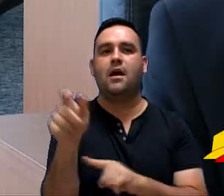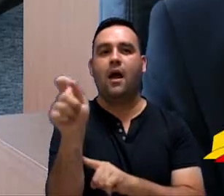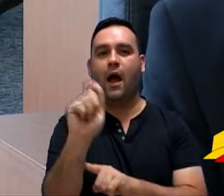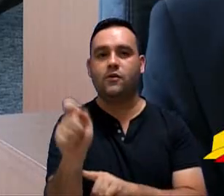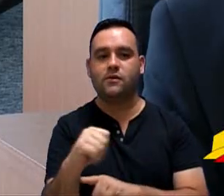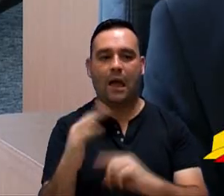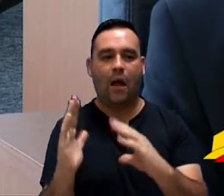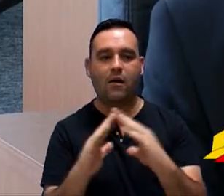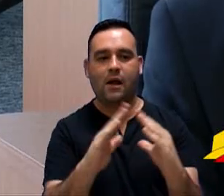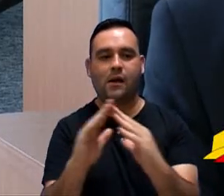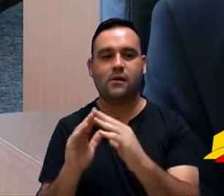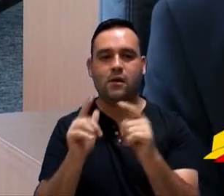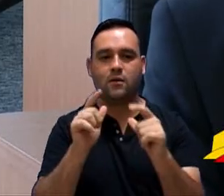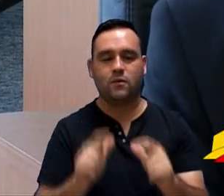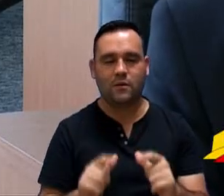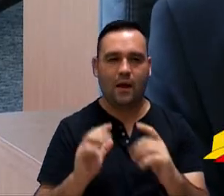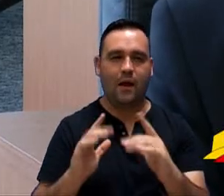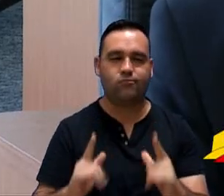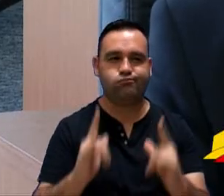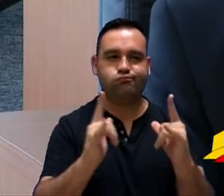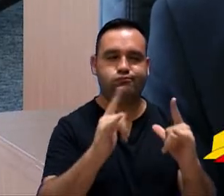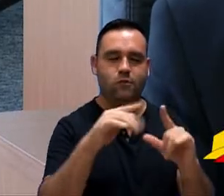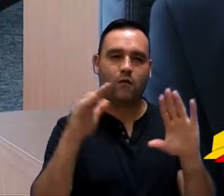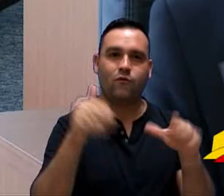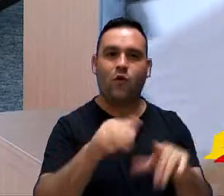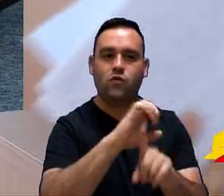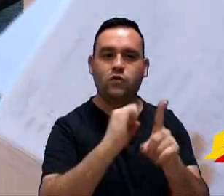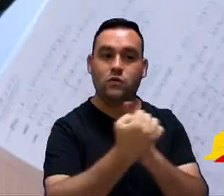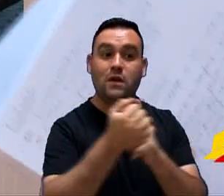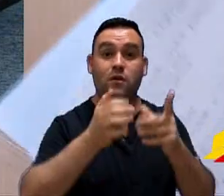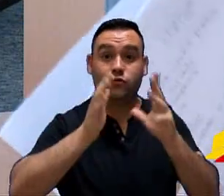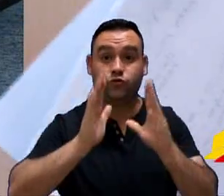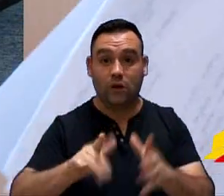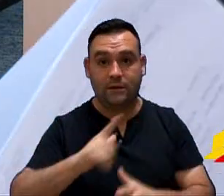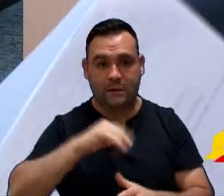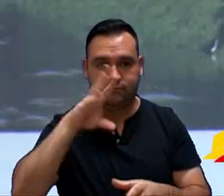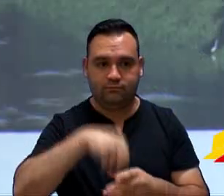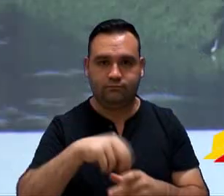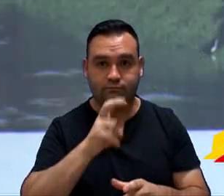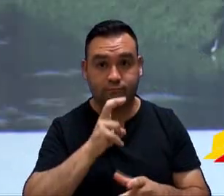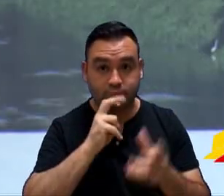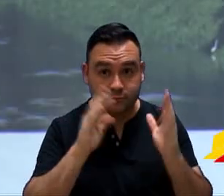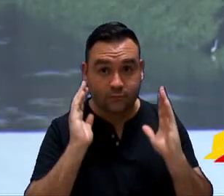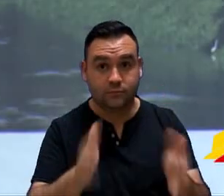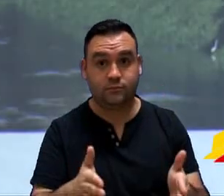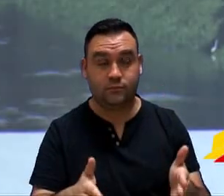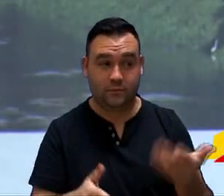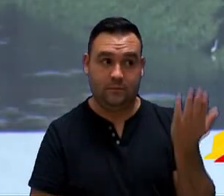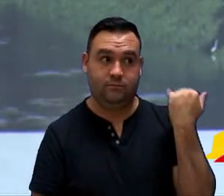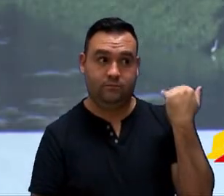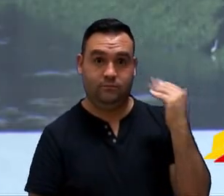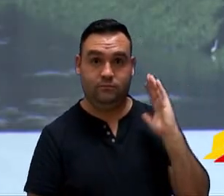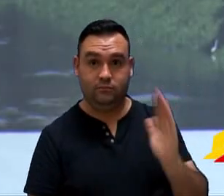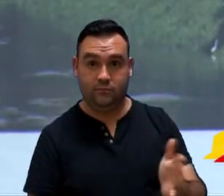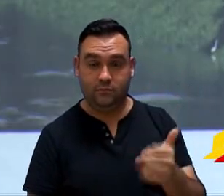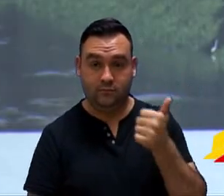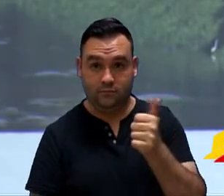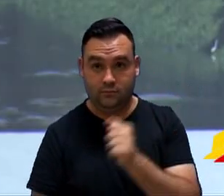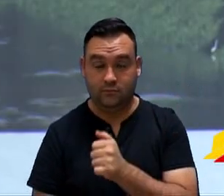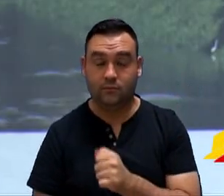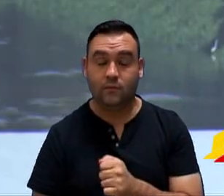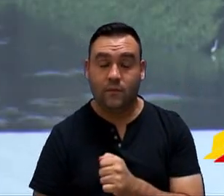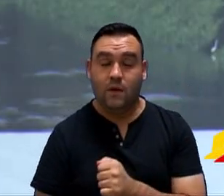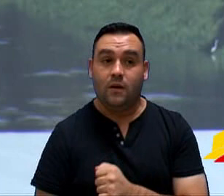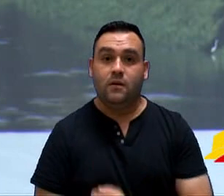associações de moradores dos conjuntos habitacionais de interesse social já existentes no município. Então, o já passou. O que já